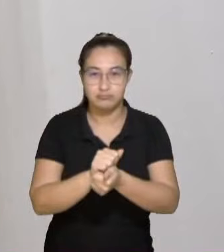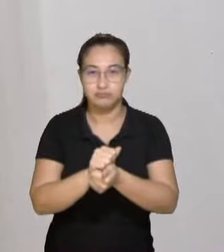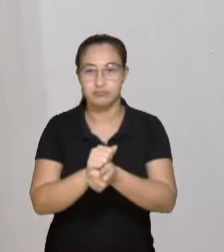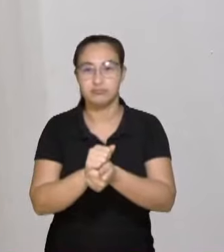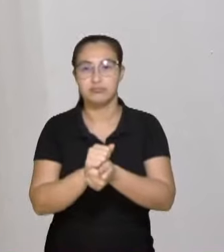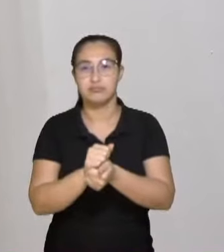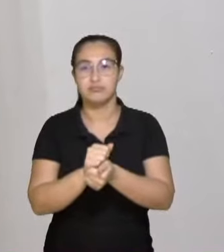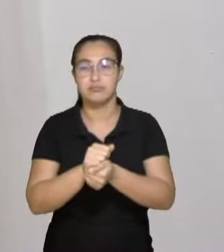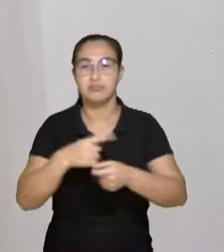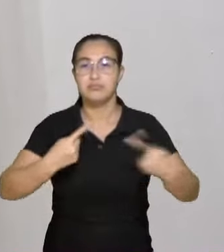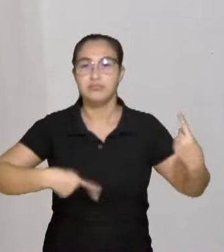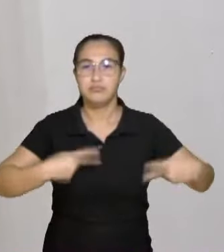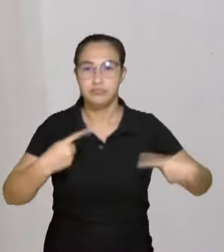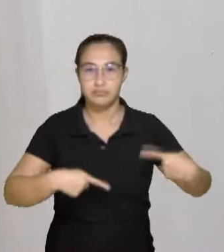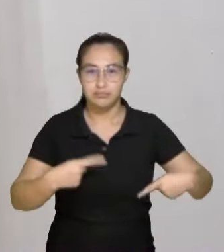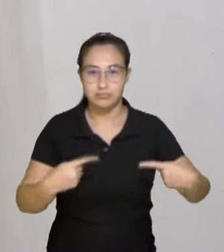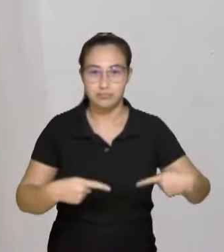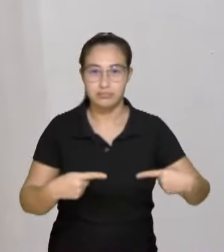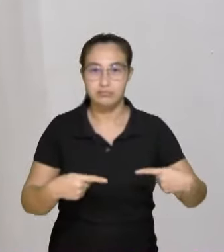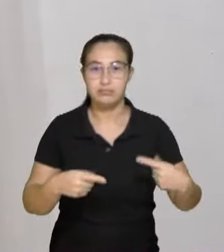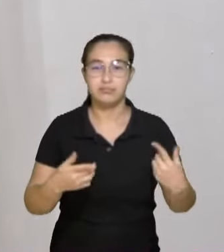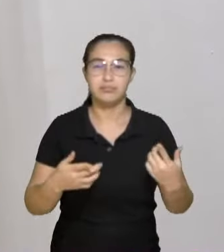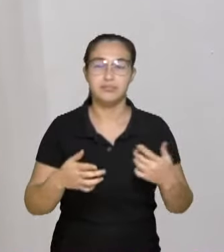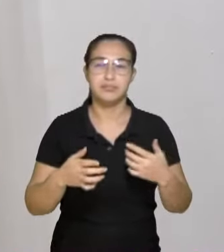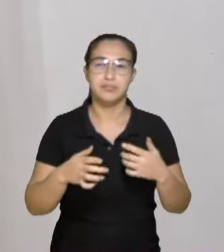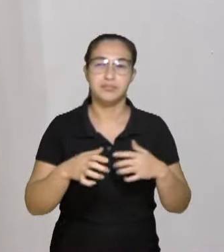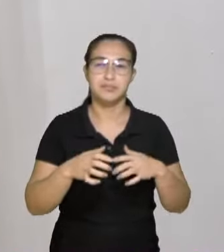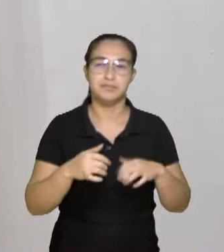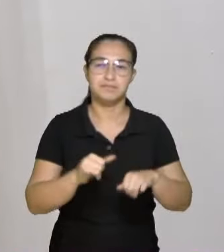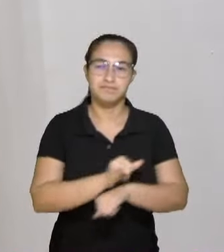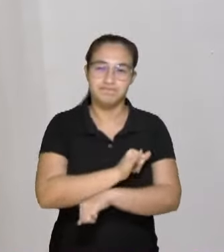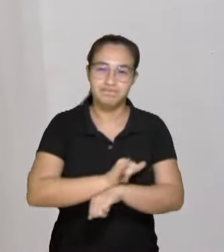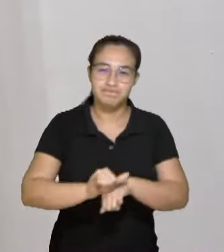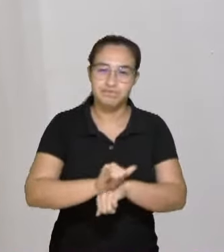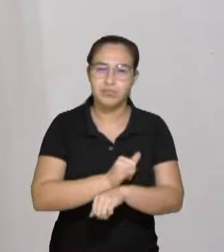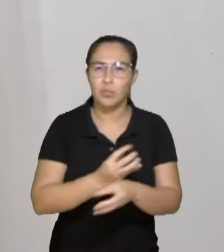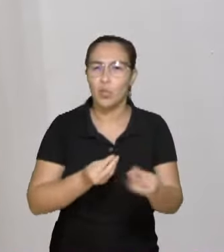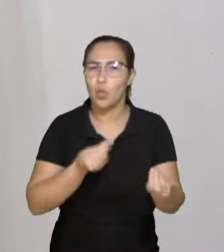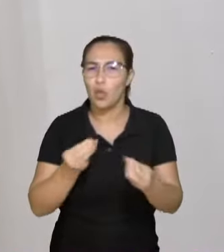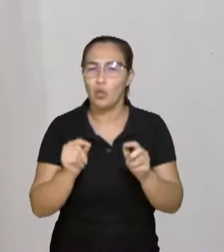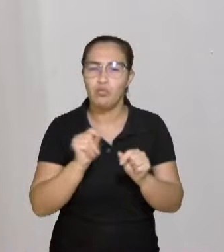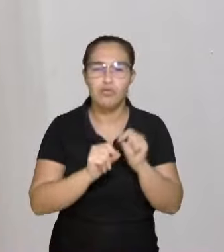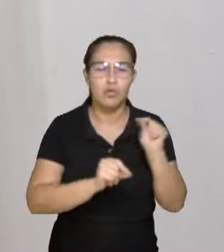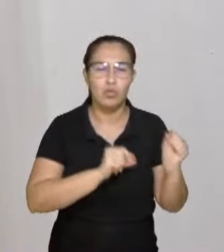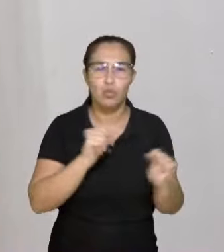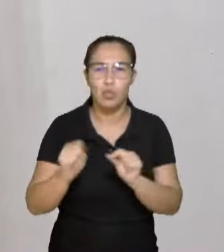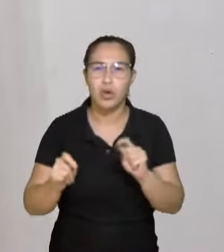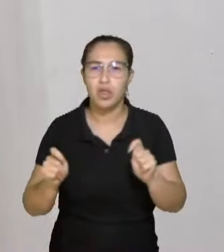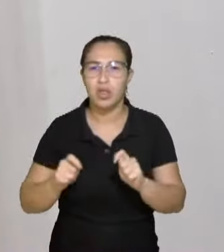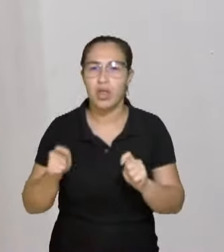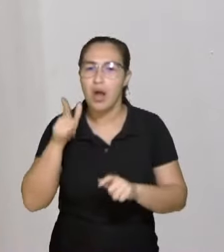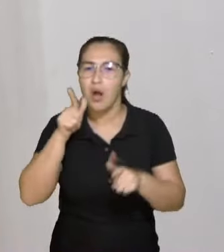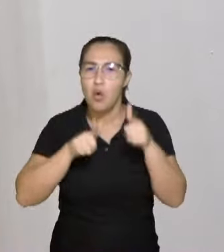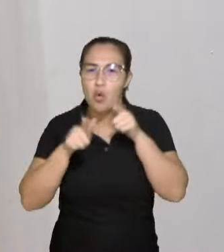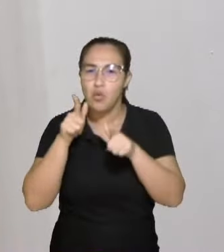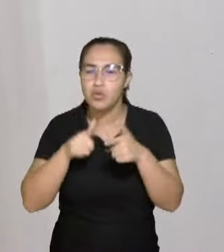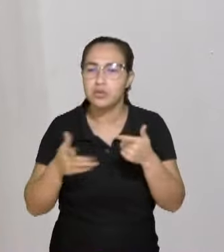debater as estratégias necessárias para que nós consigamos os recursos necessários